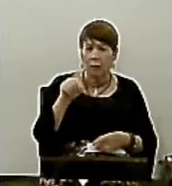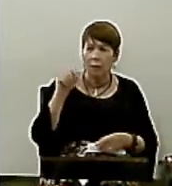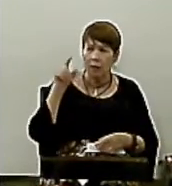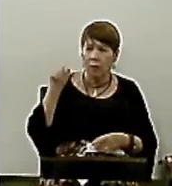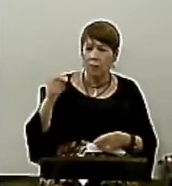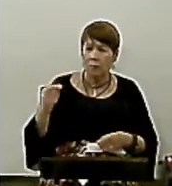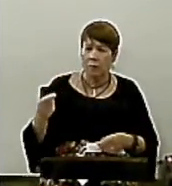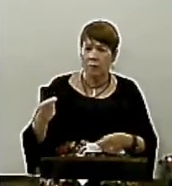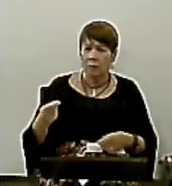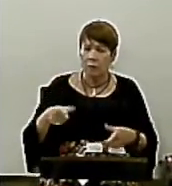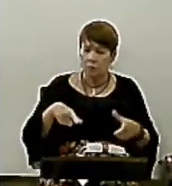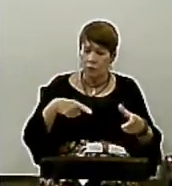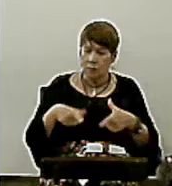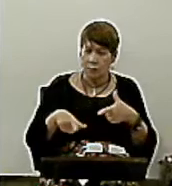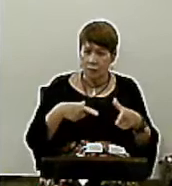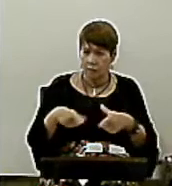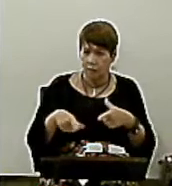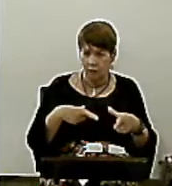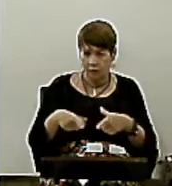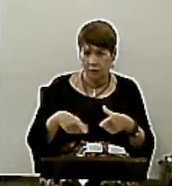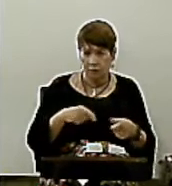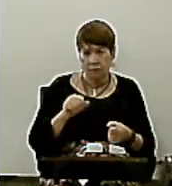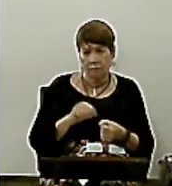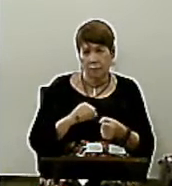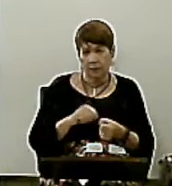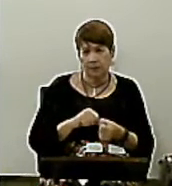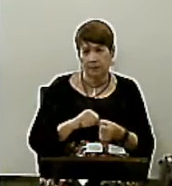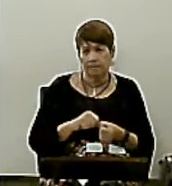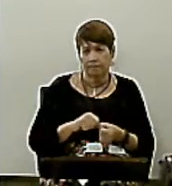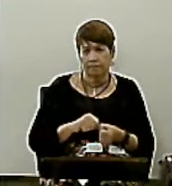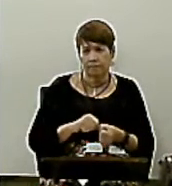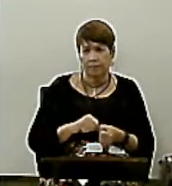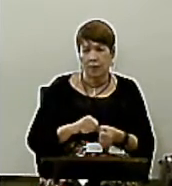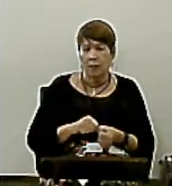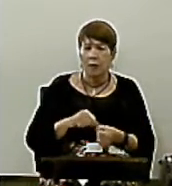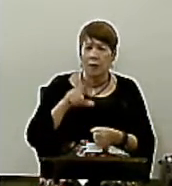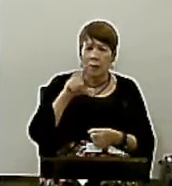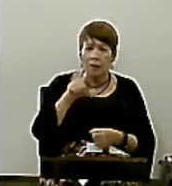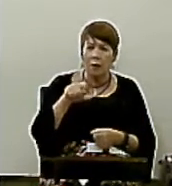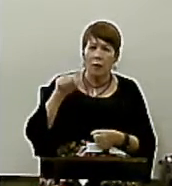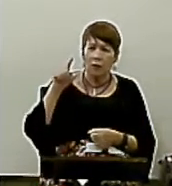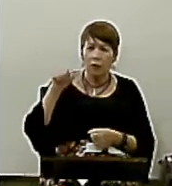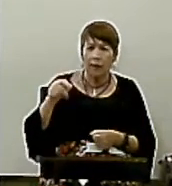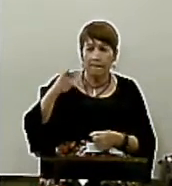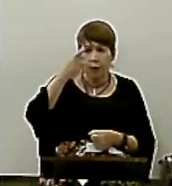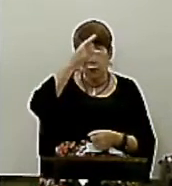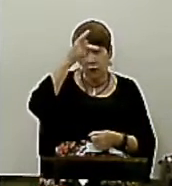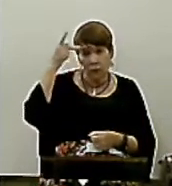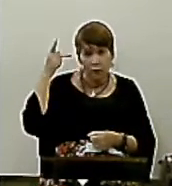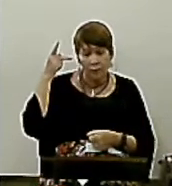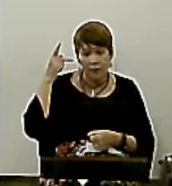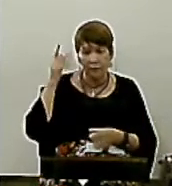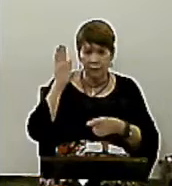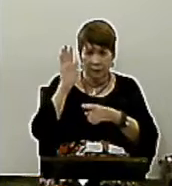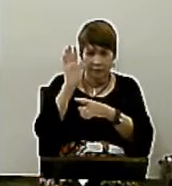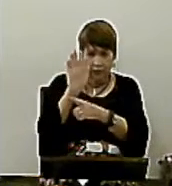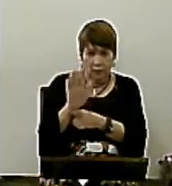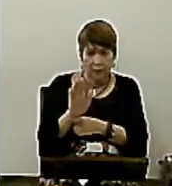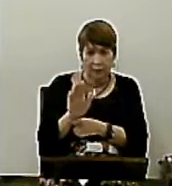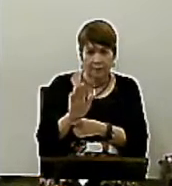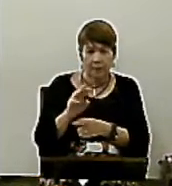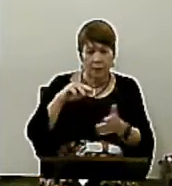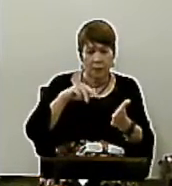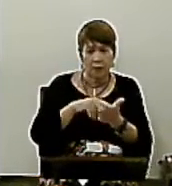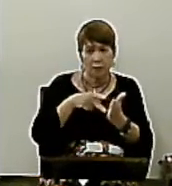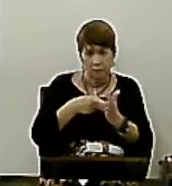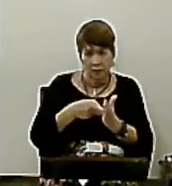Não escolher A quem Servir Isso é ser servo E a palavra